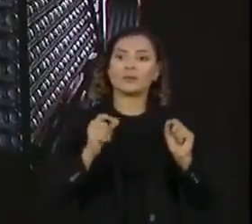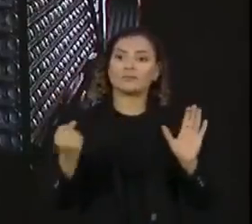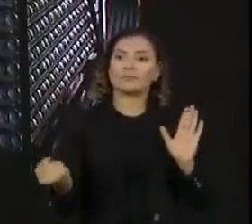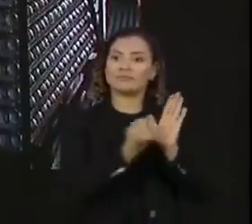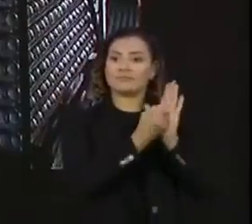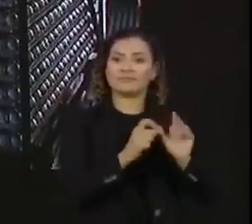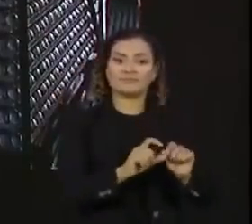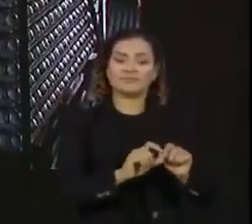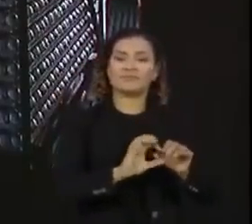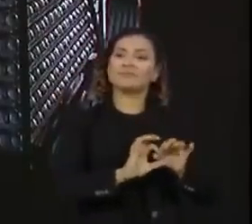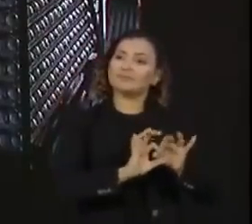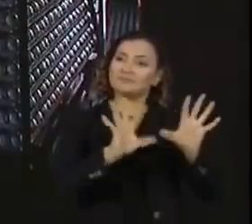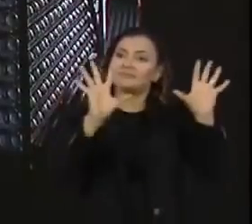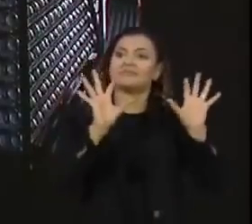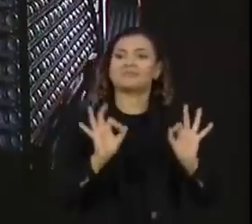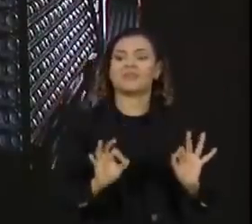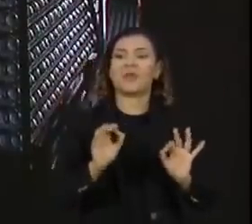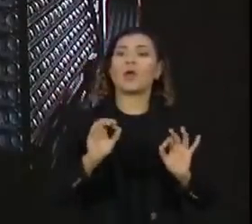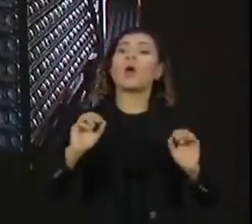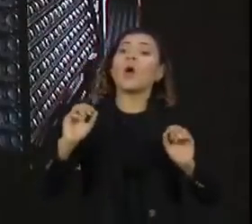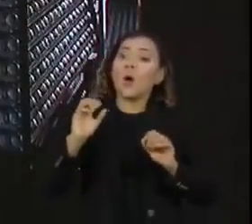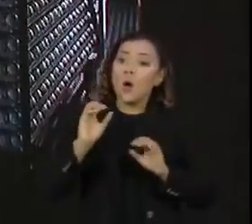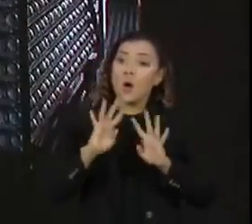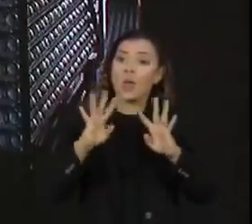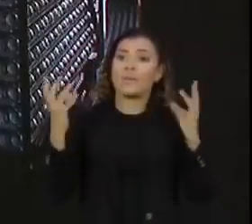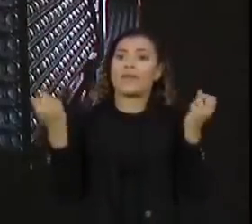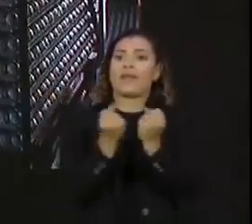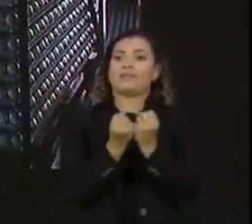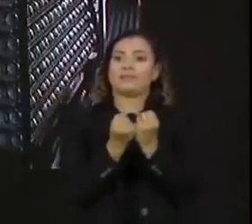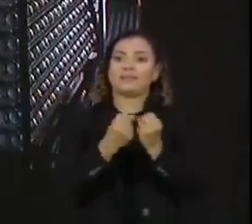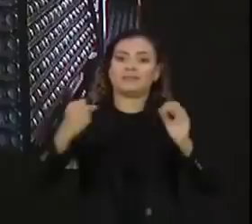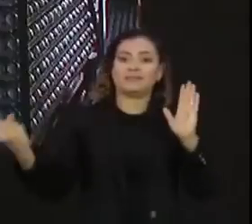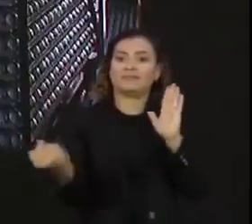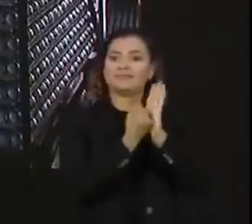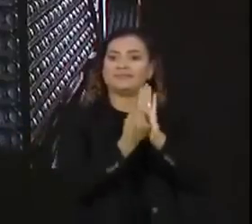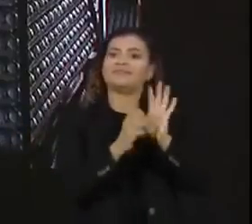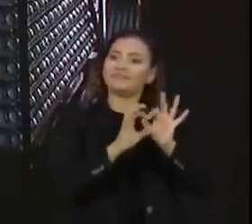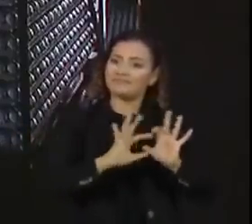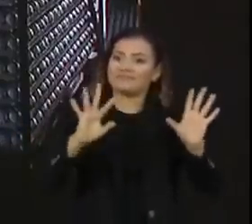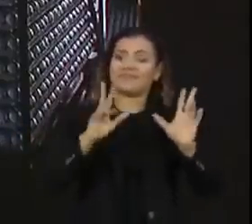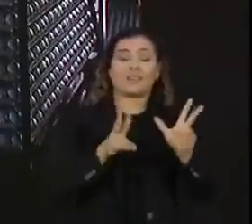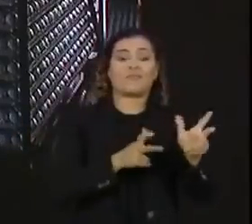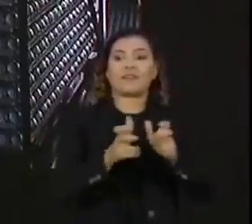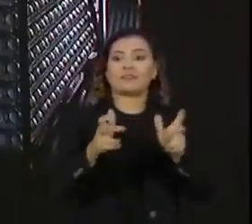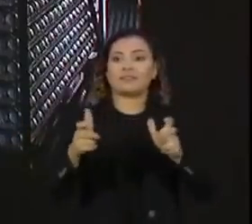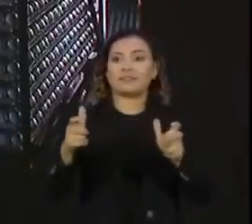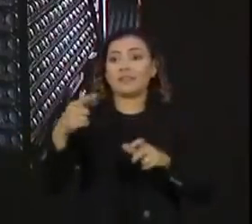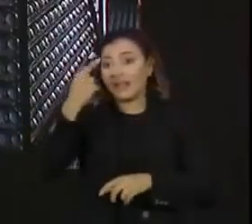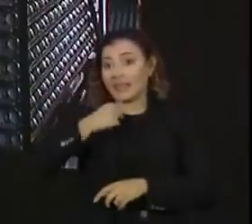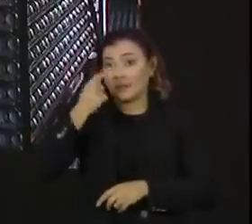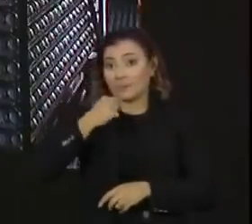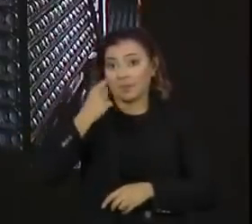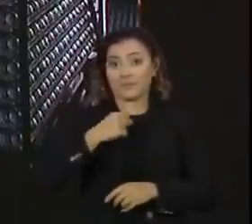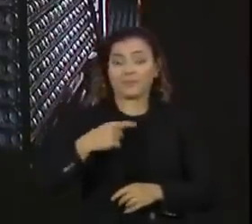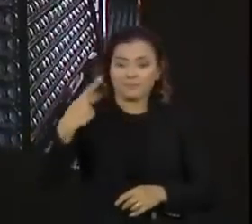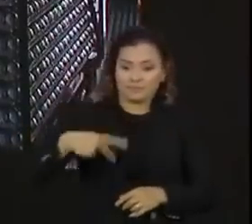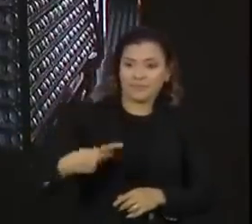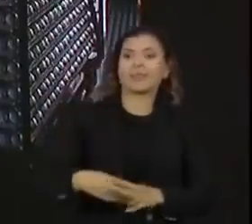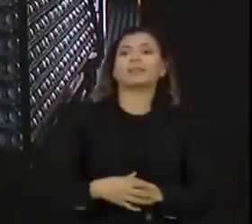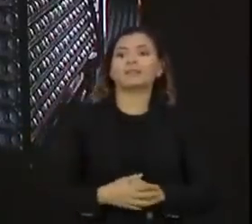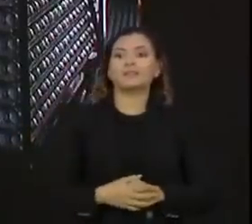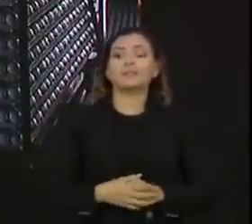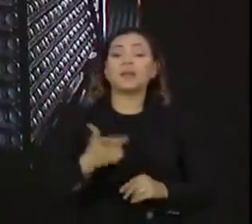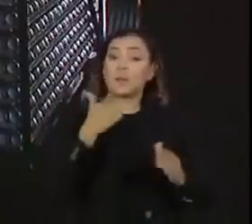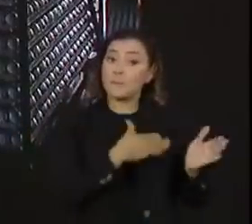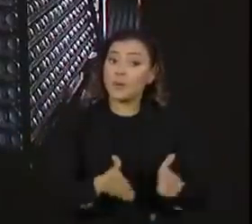Organização Mundial de Saúde, o que se chama pré-qualificação, para a nossa vacina da influência. Ou seja, a vacina da